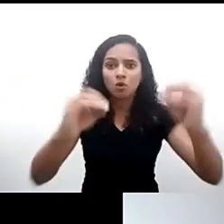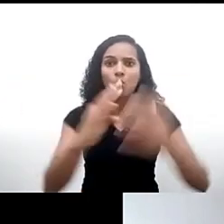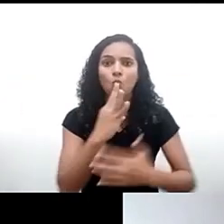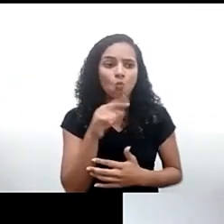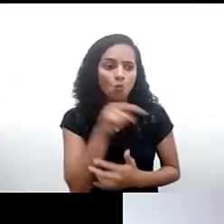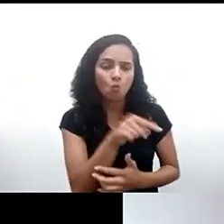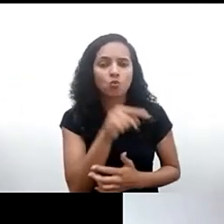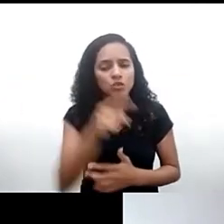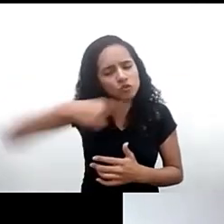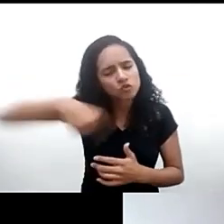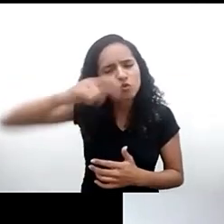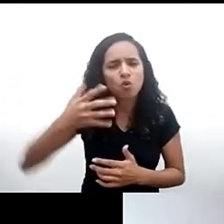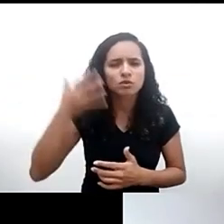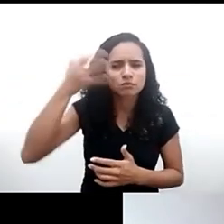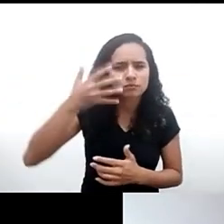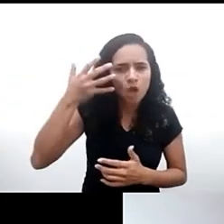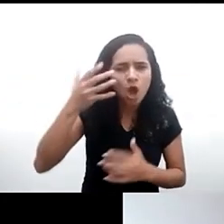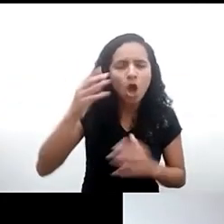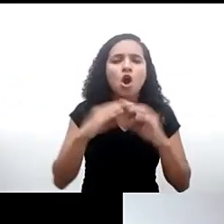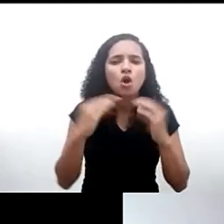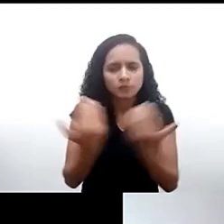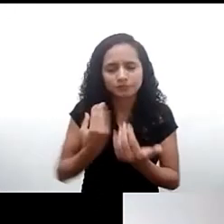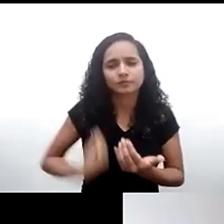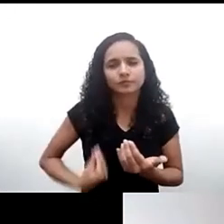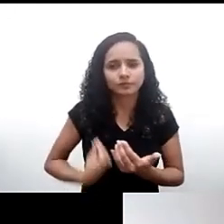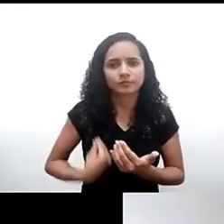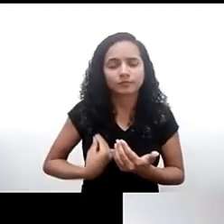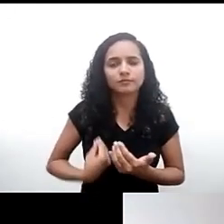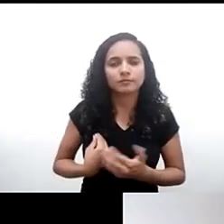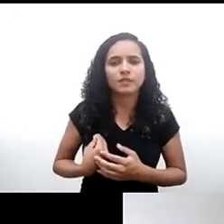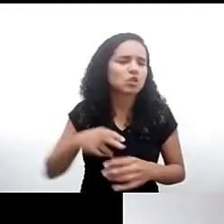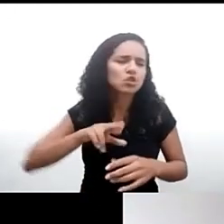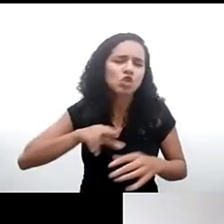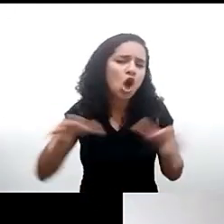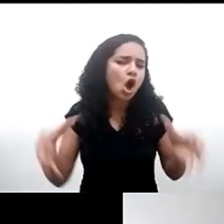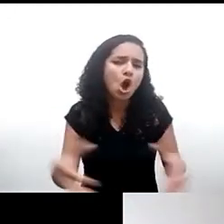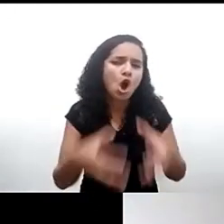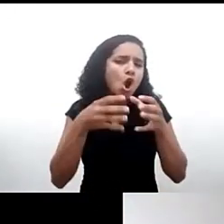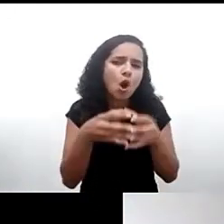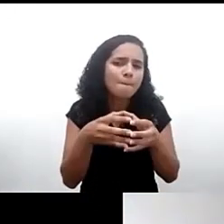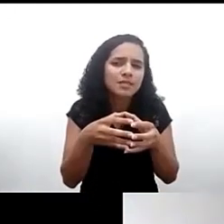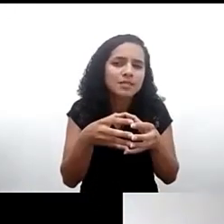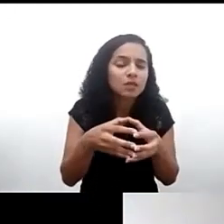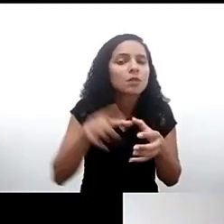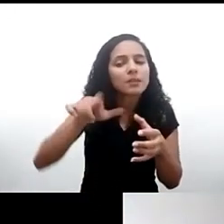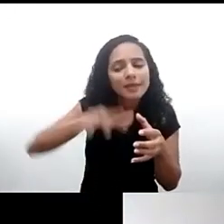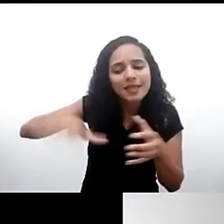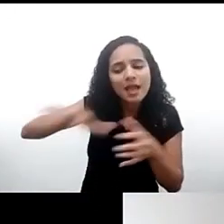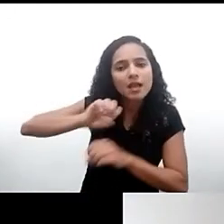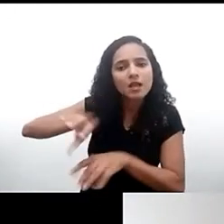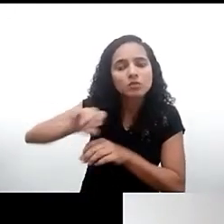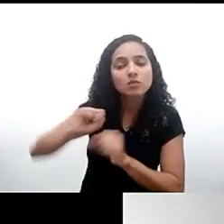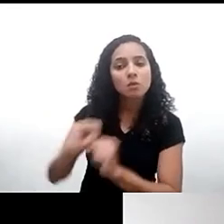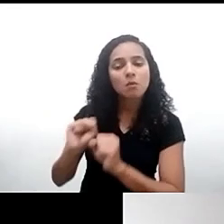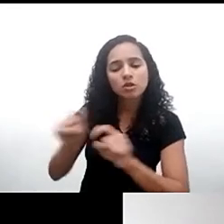participando ou que nós conhecemos não somente em comissões mas também no âmbito educacional pode sem dúvida